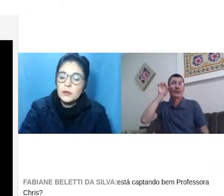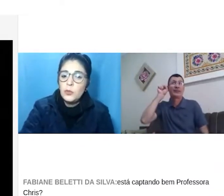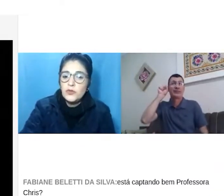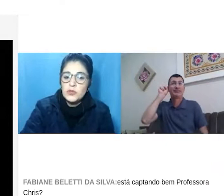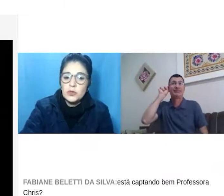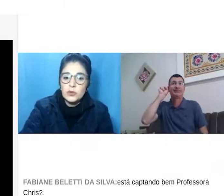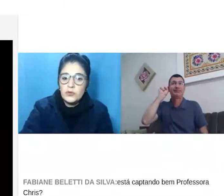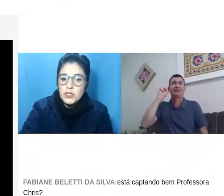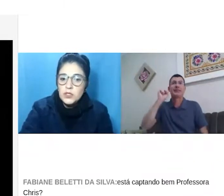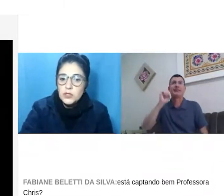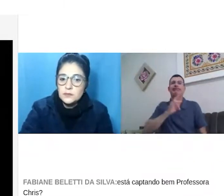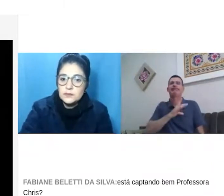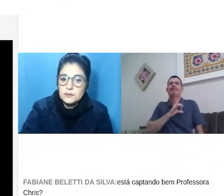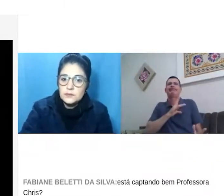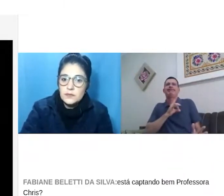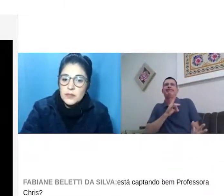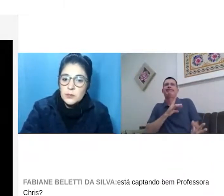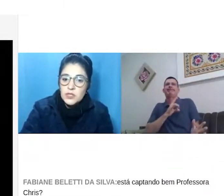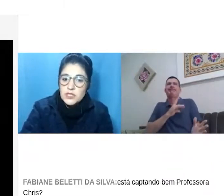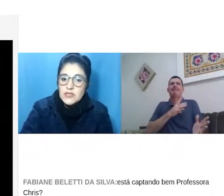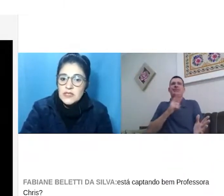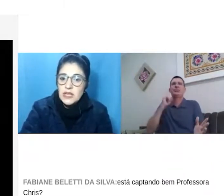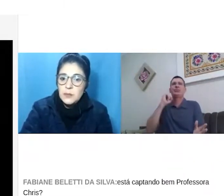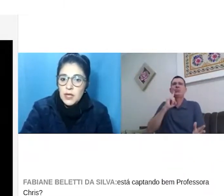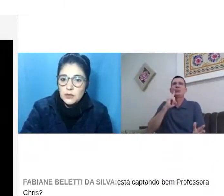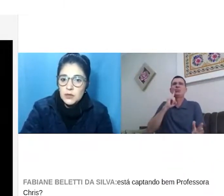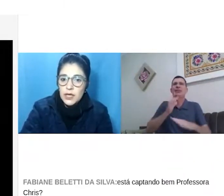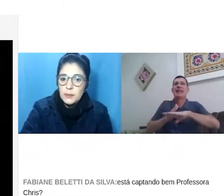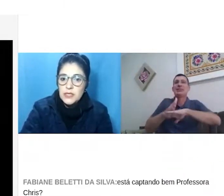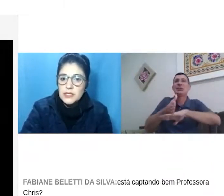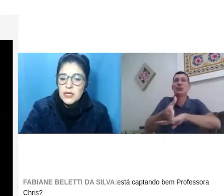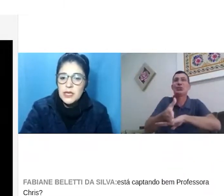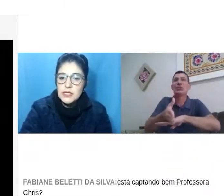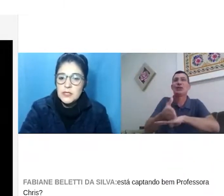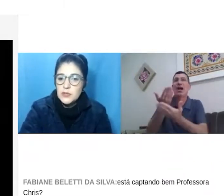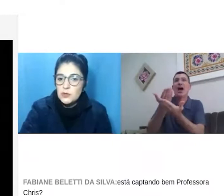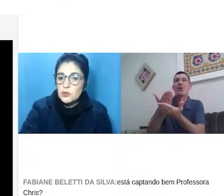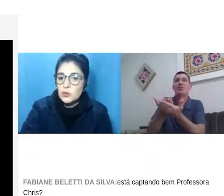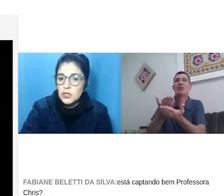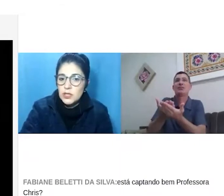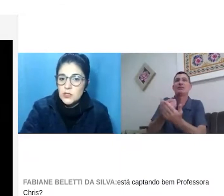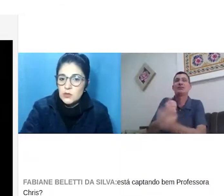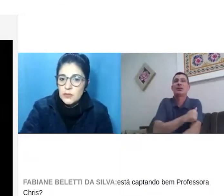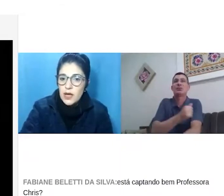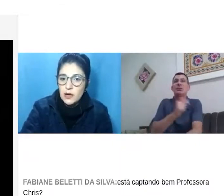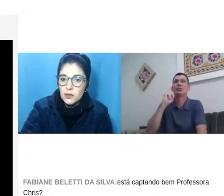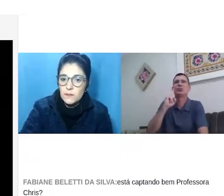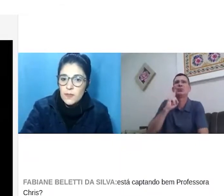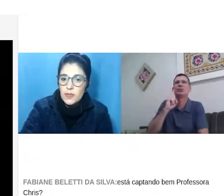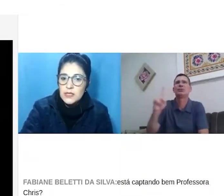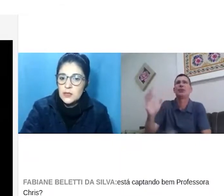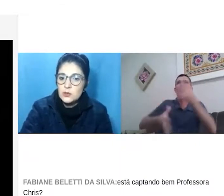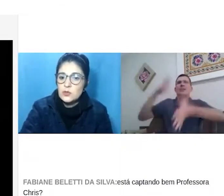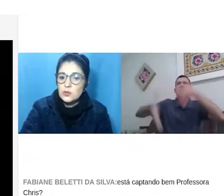O professor ouvinte, muitas vezes, tem medo, né? Pensa, quem é essa pessoa surda que ingressou na minha aula?